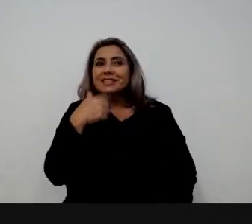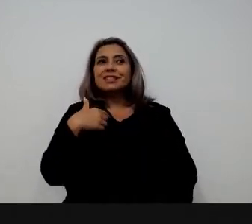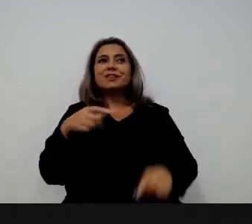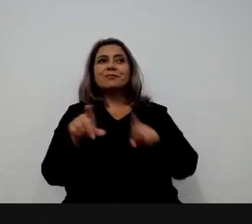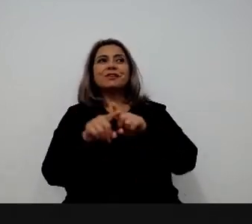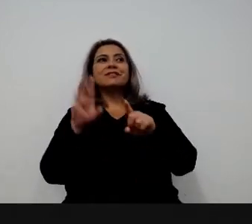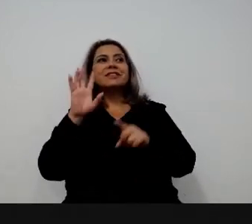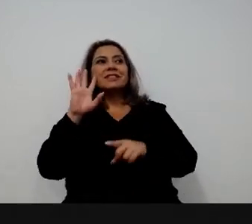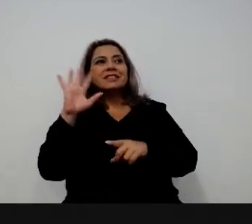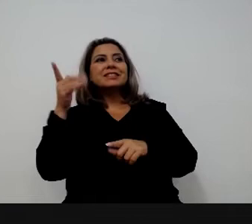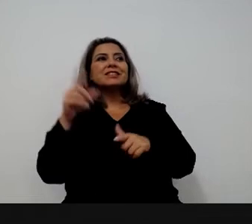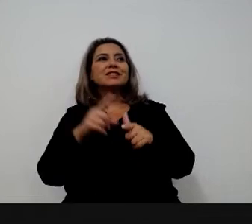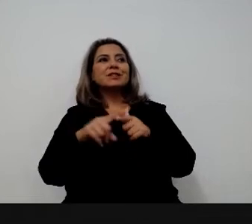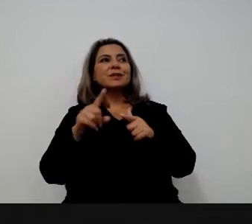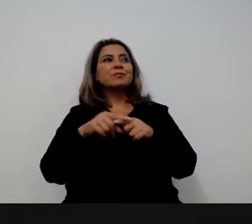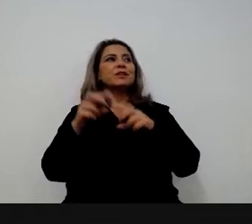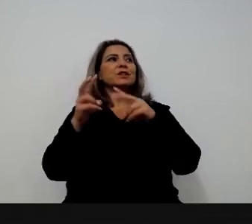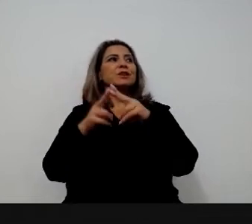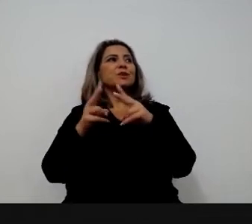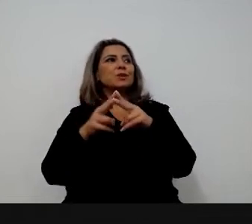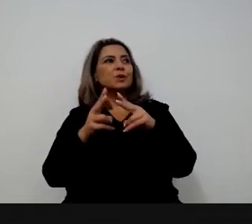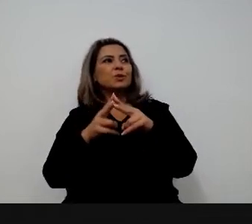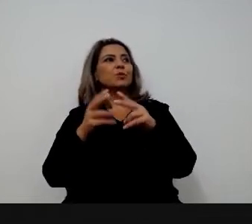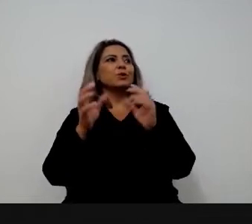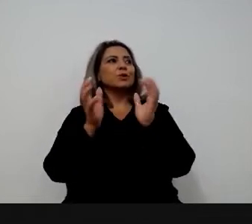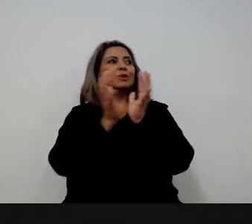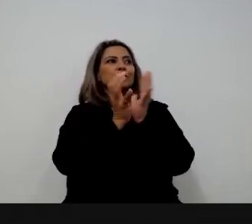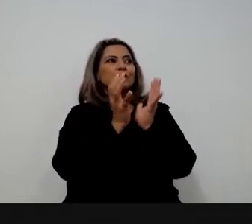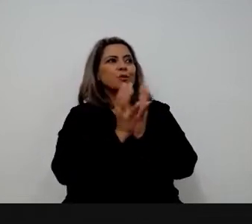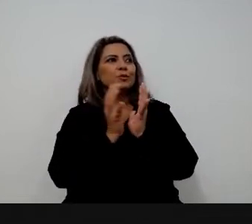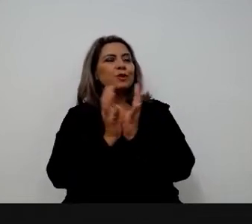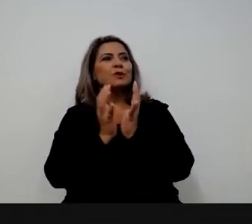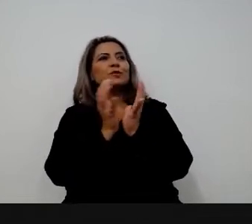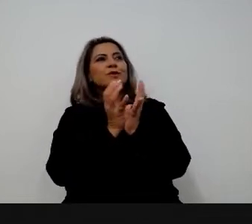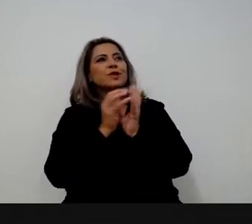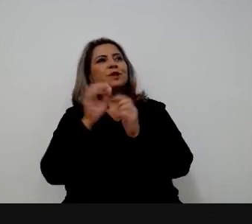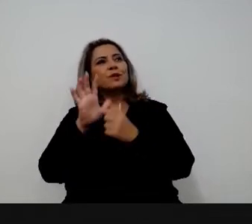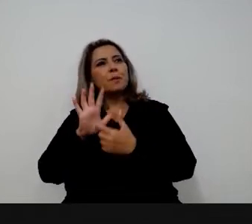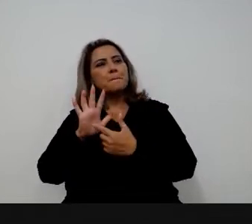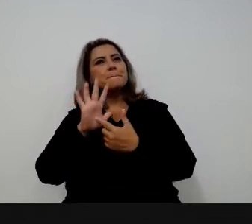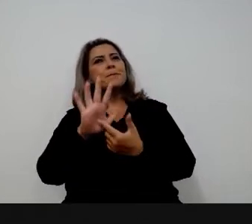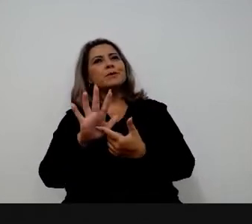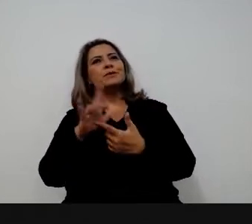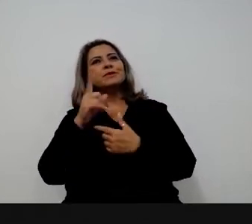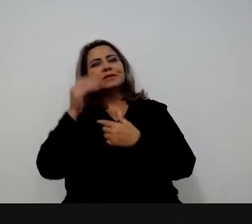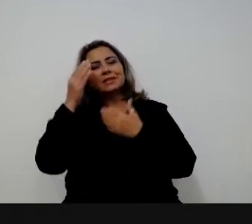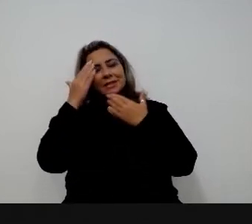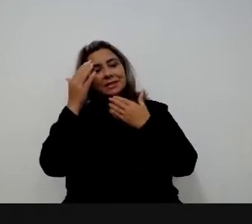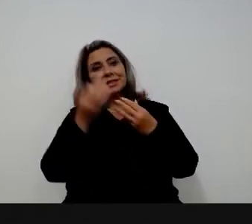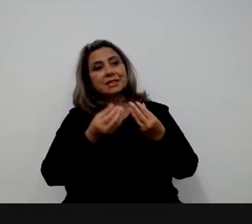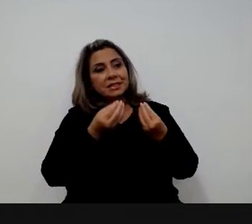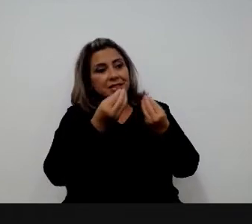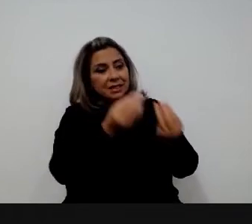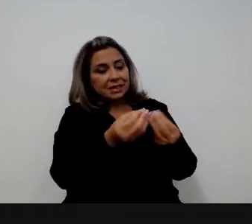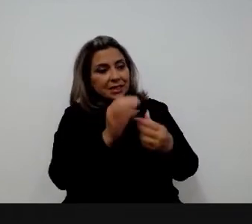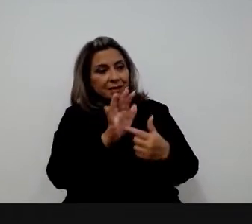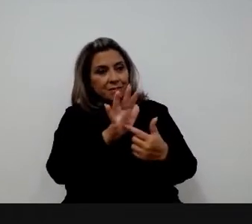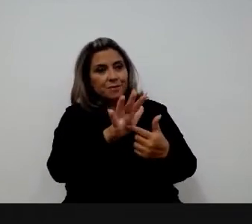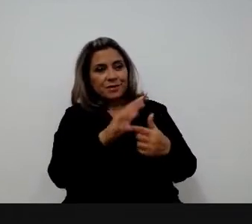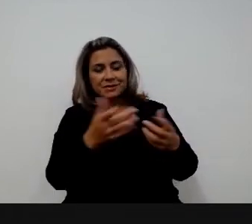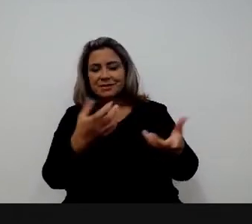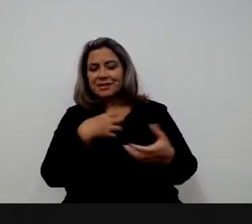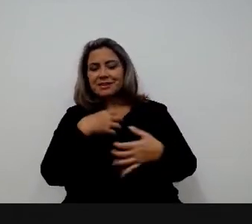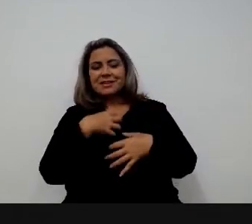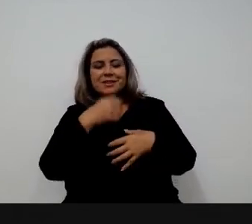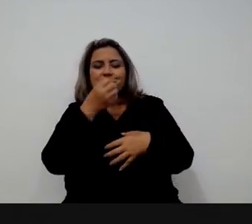desafios juntos, com duplas, com grupos, etc. E no final, as pessoas apresentam as suas entregas finais e é sempre